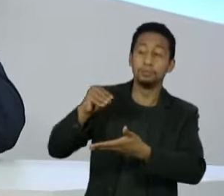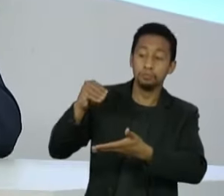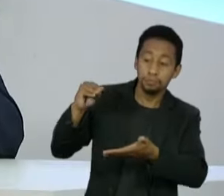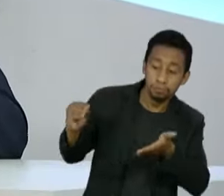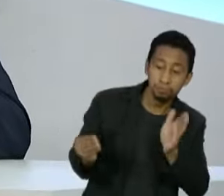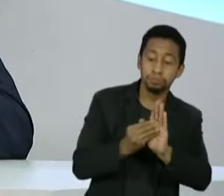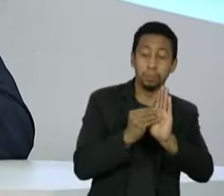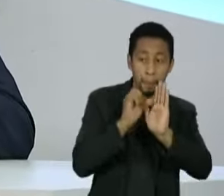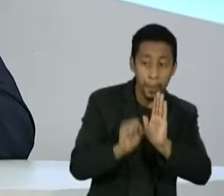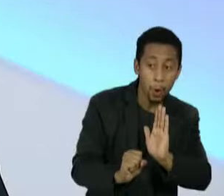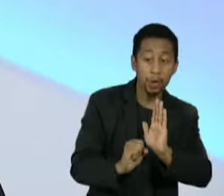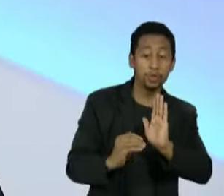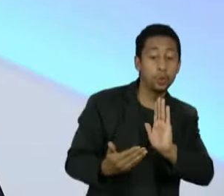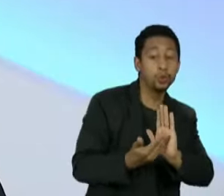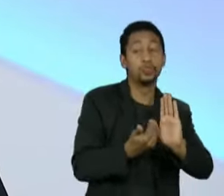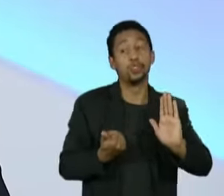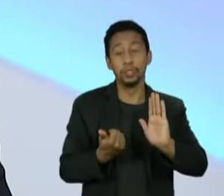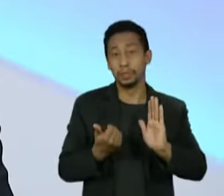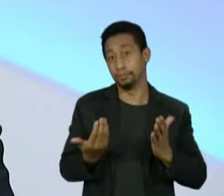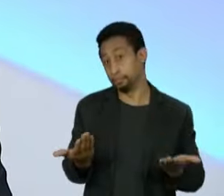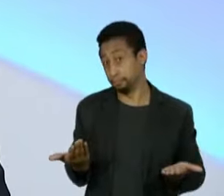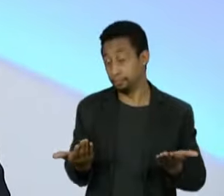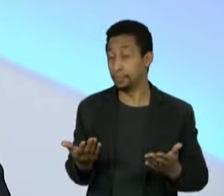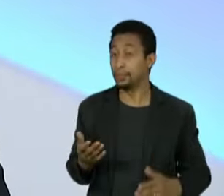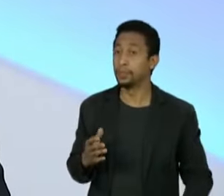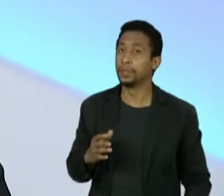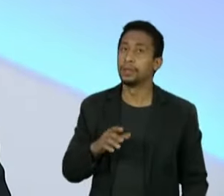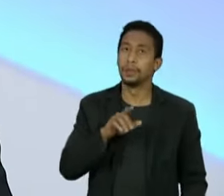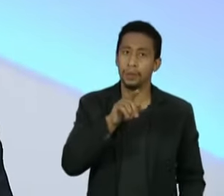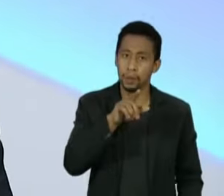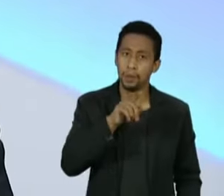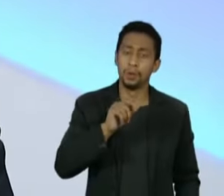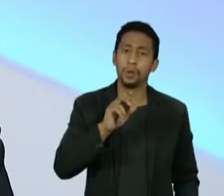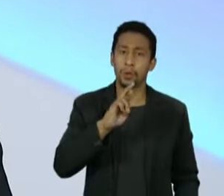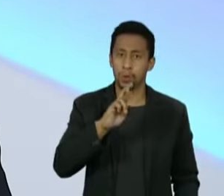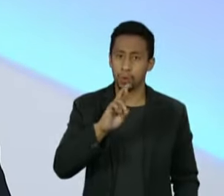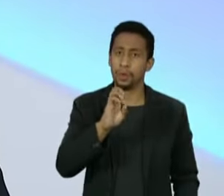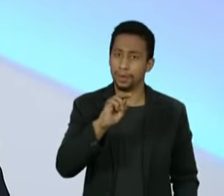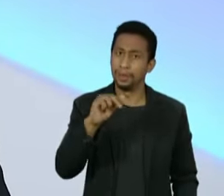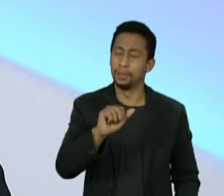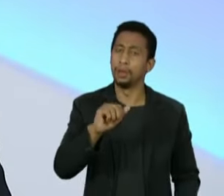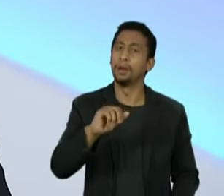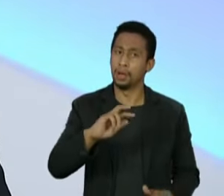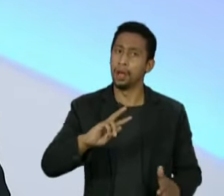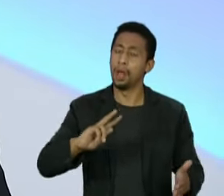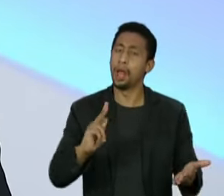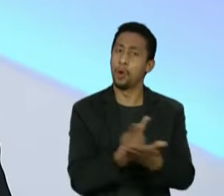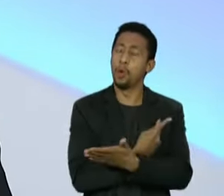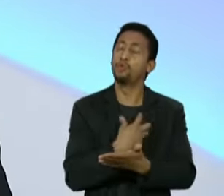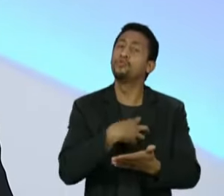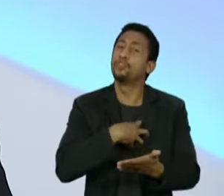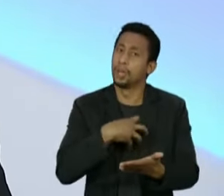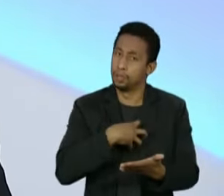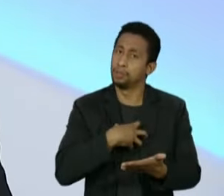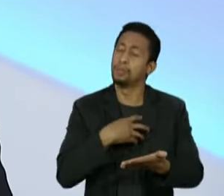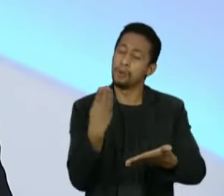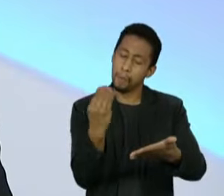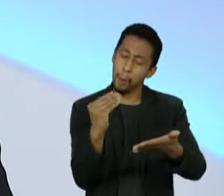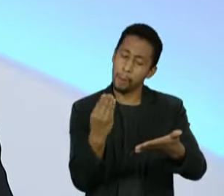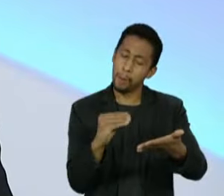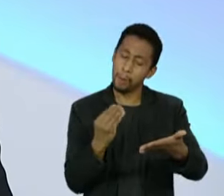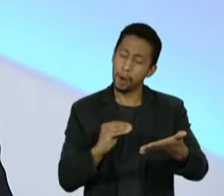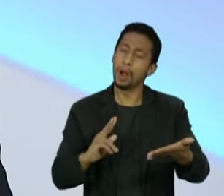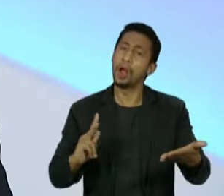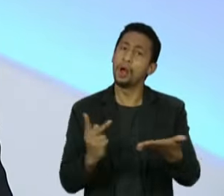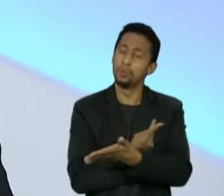tipificações? Não, eu acho que o Renan cometeu um erro de forma de montar uma investigação. E é natural, ele não conhece